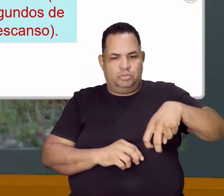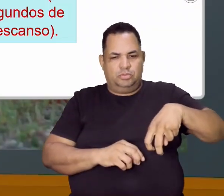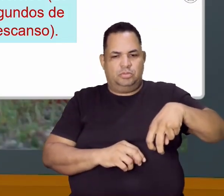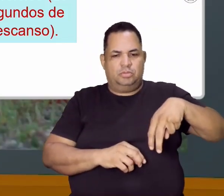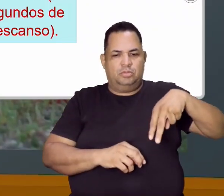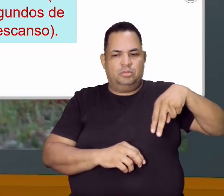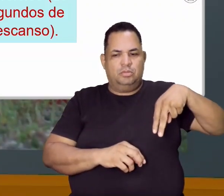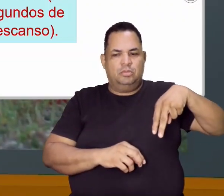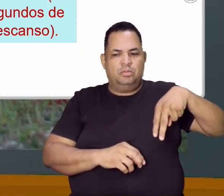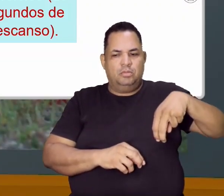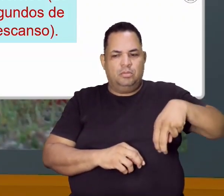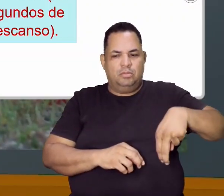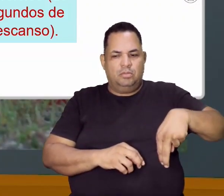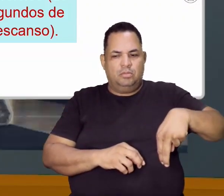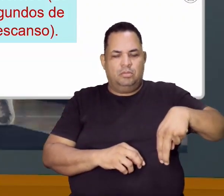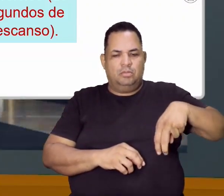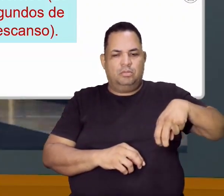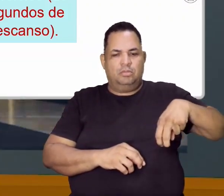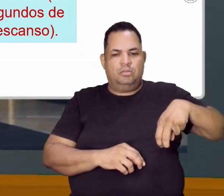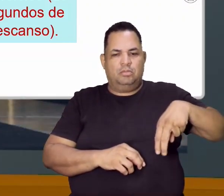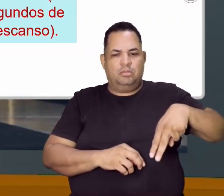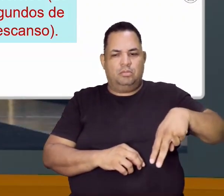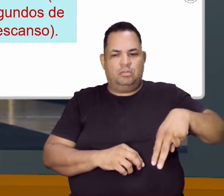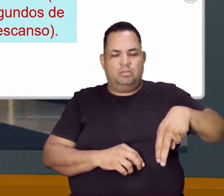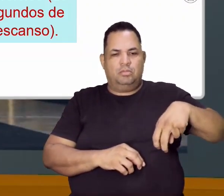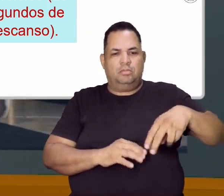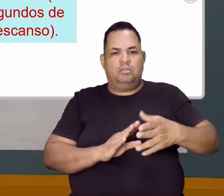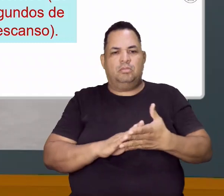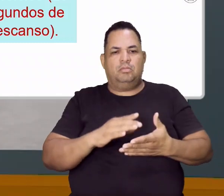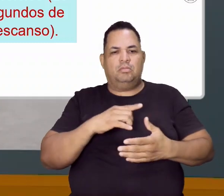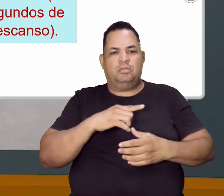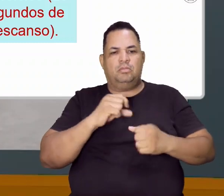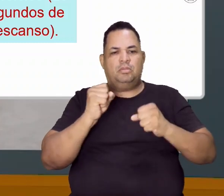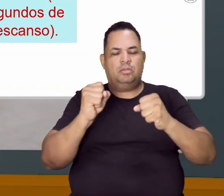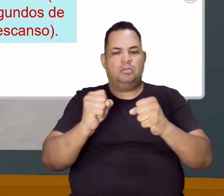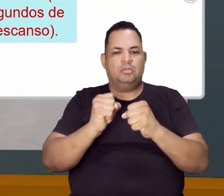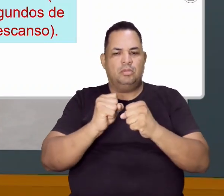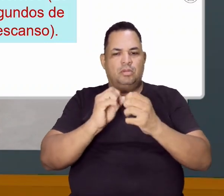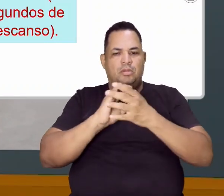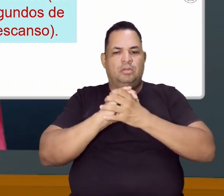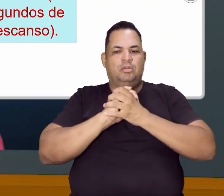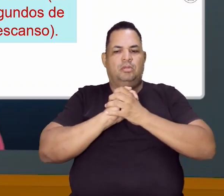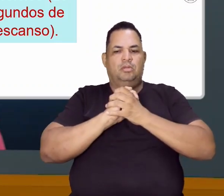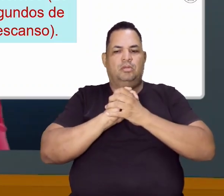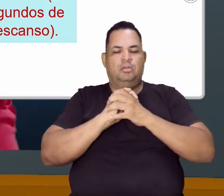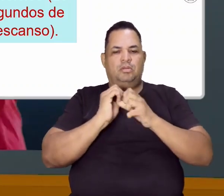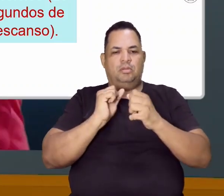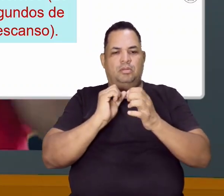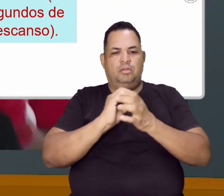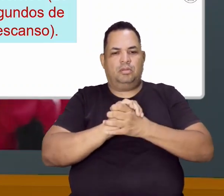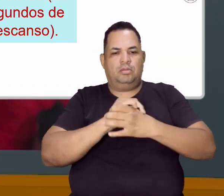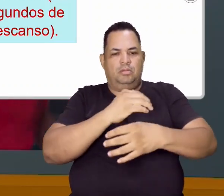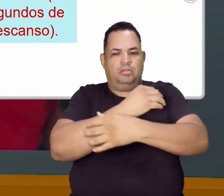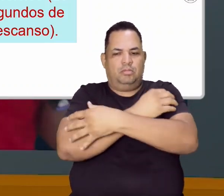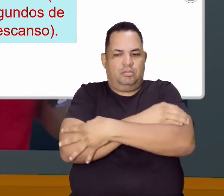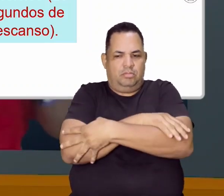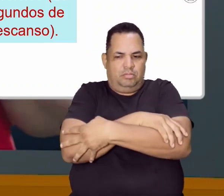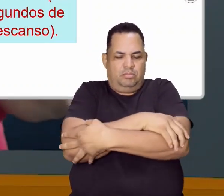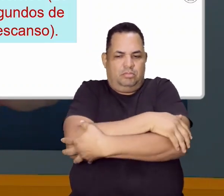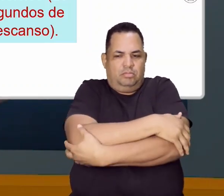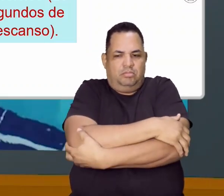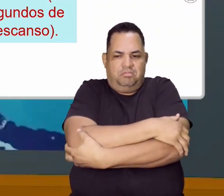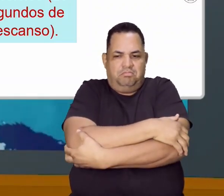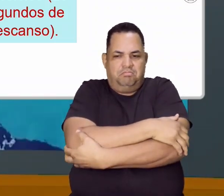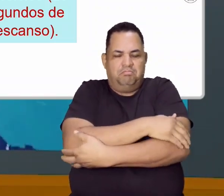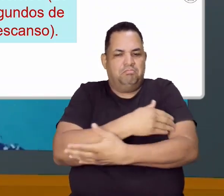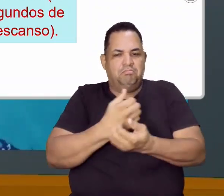Abaixou, retornou, abaixou, retornou. Posso colocar o braço aqui na frente, não tem problema. Posso abraçar aqui nos cotovelos,